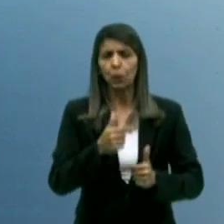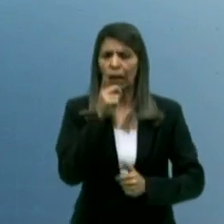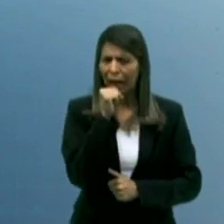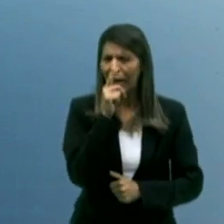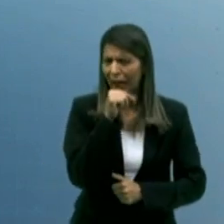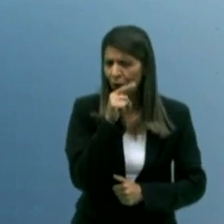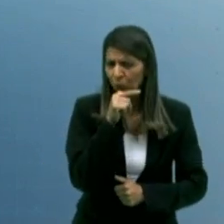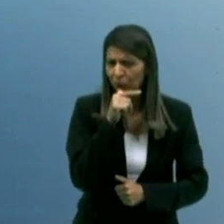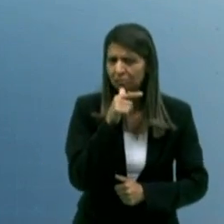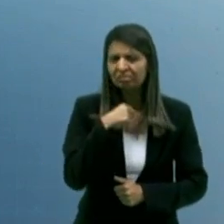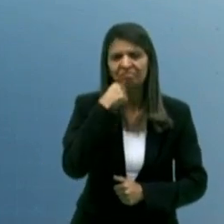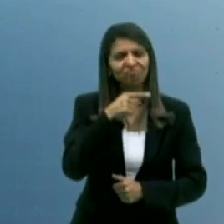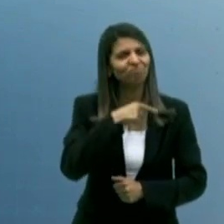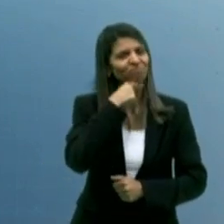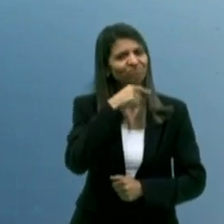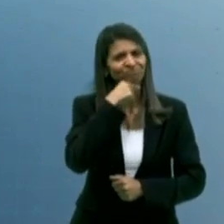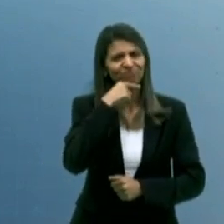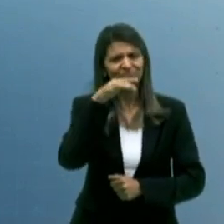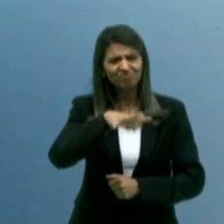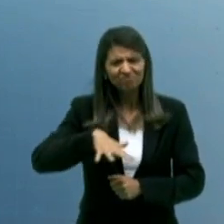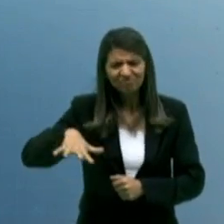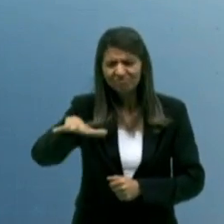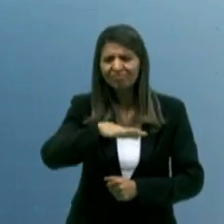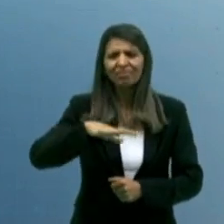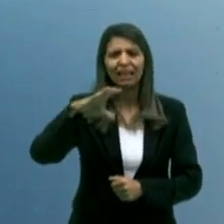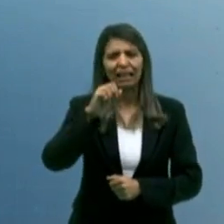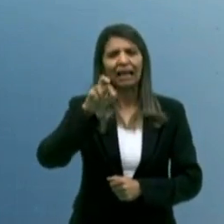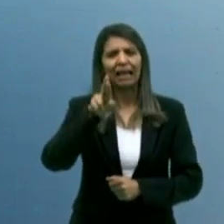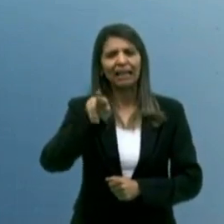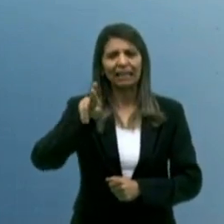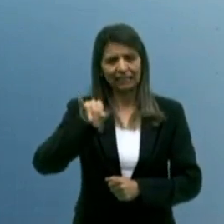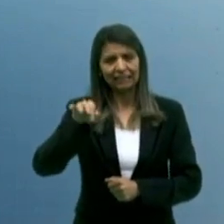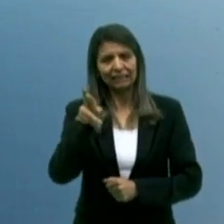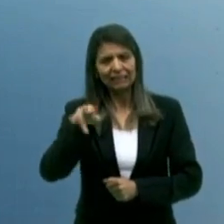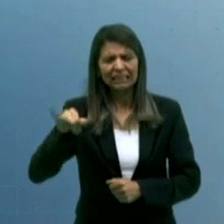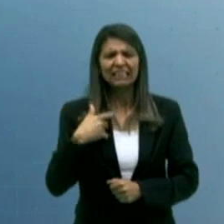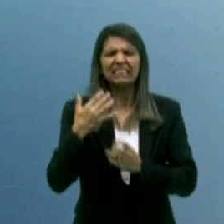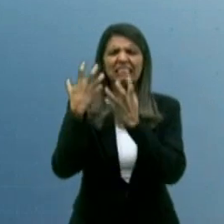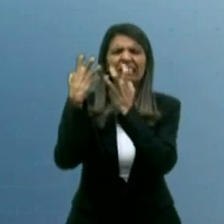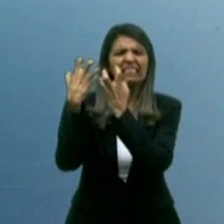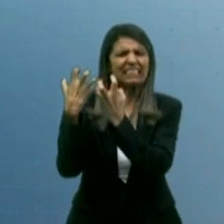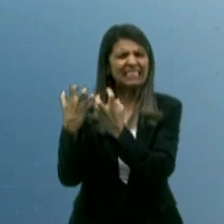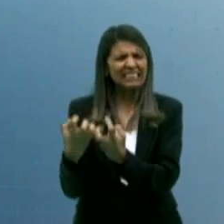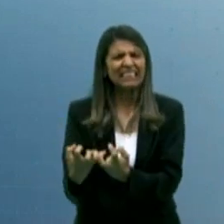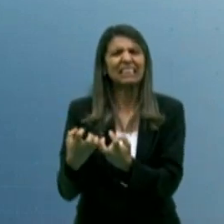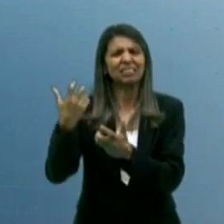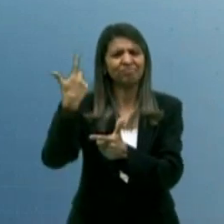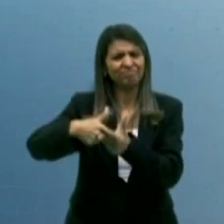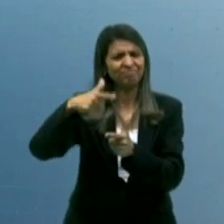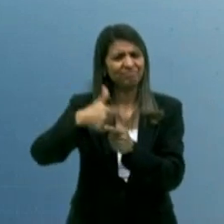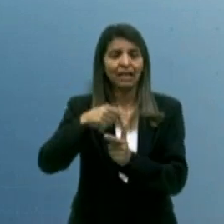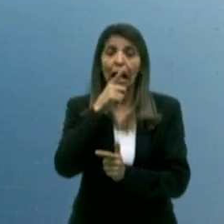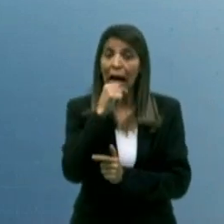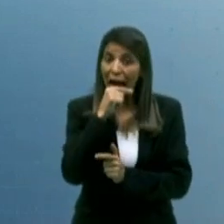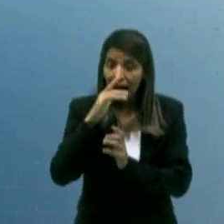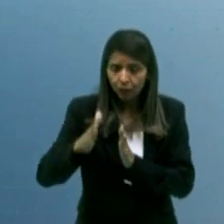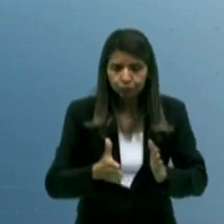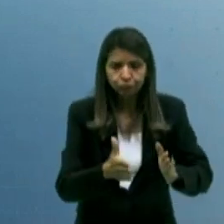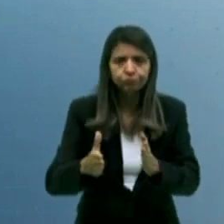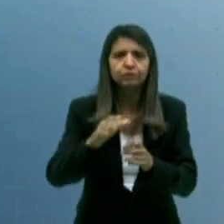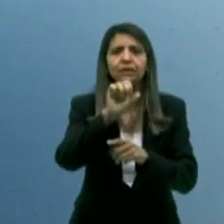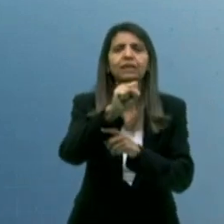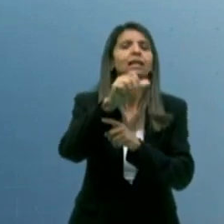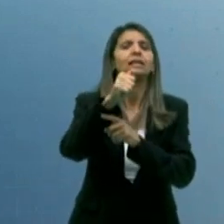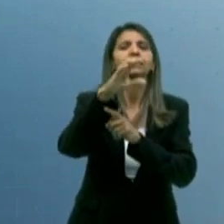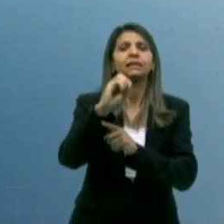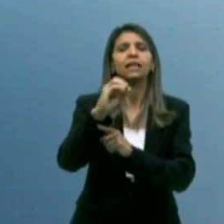temos o Cariri com sede, na seca, porque, inclusive, a água do São Francisco está lá em Monteiro